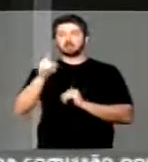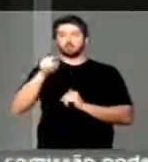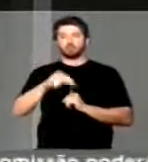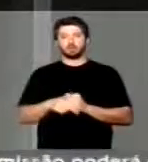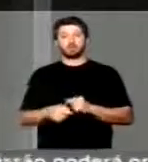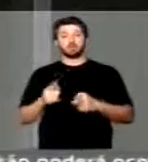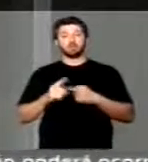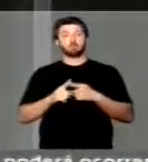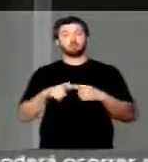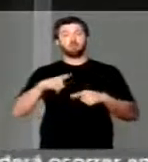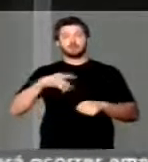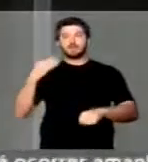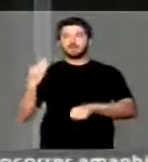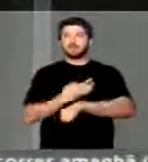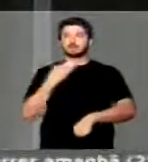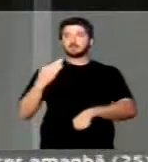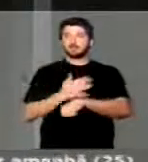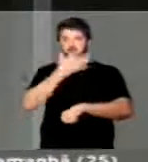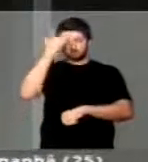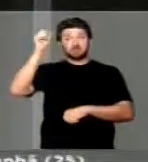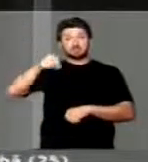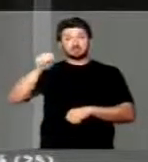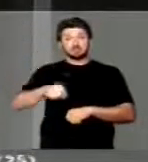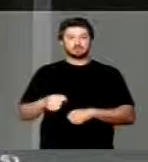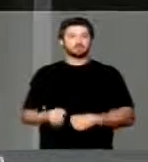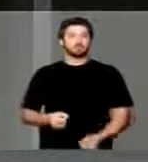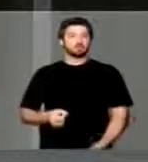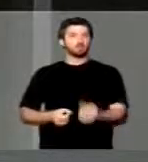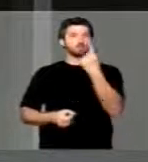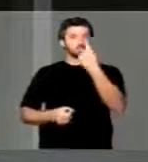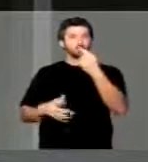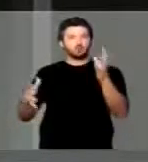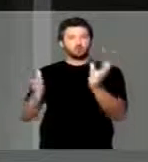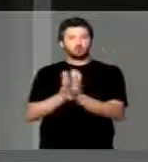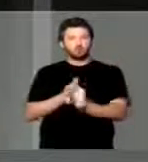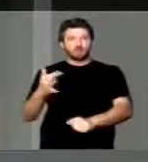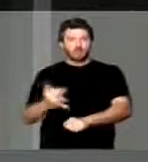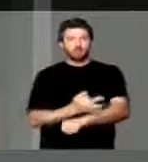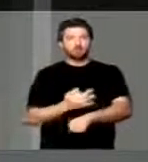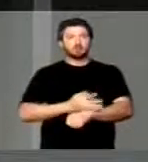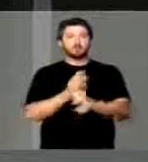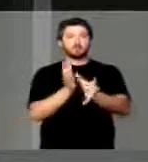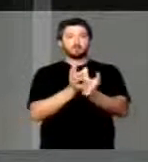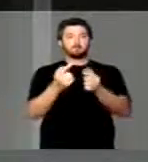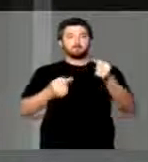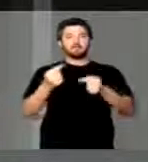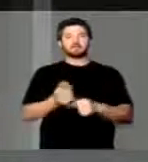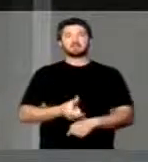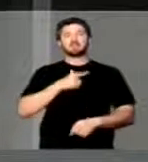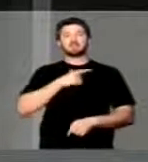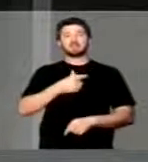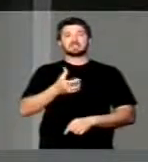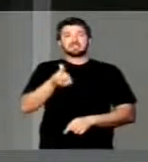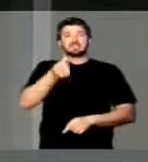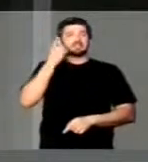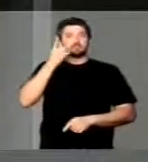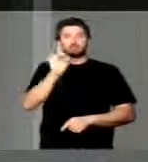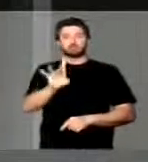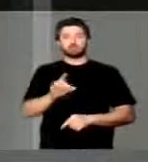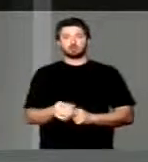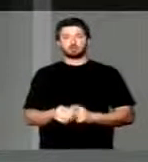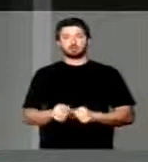porque haverá resistência. E um dos focos de resistência é um partido que tem seis deputados,